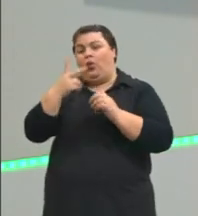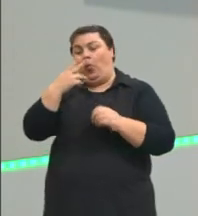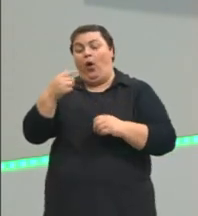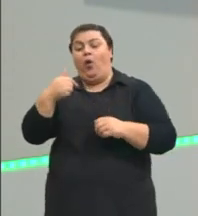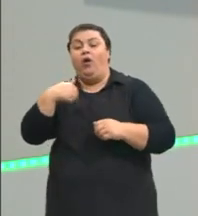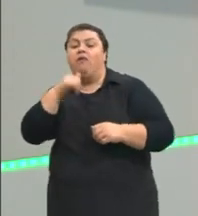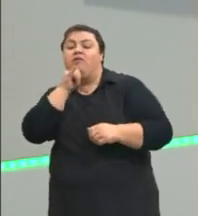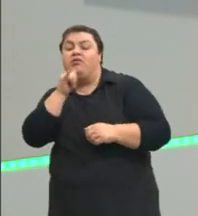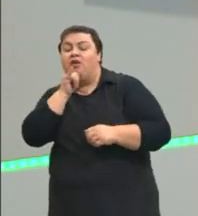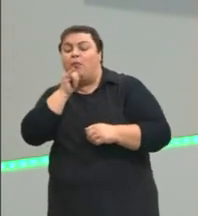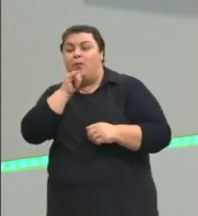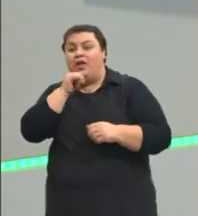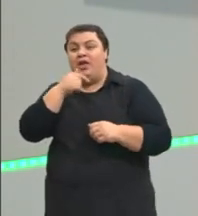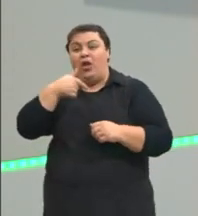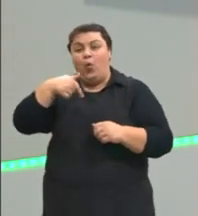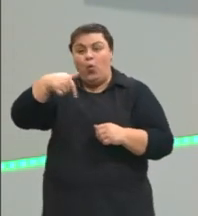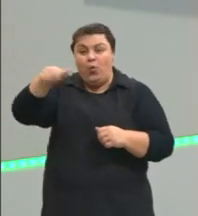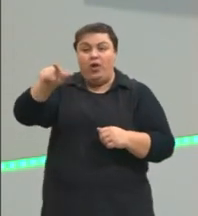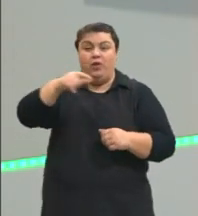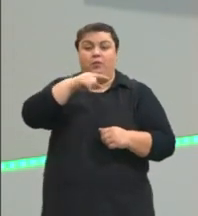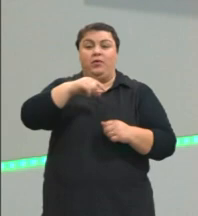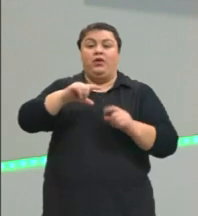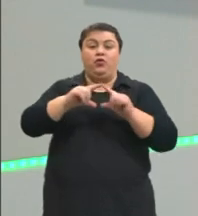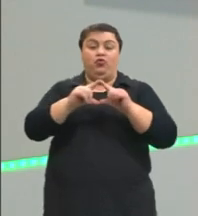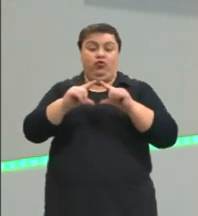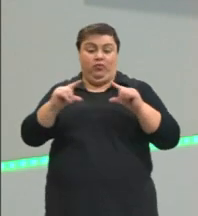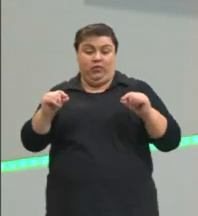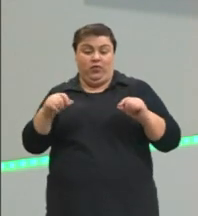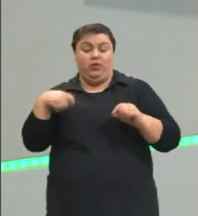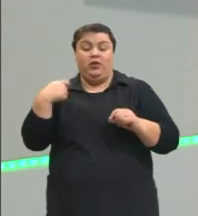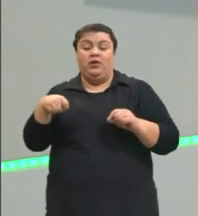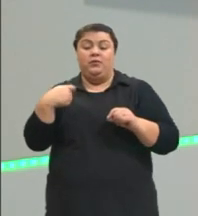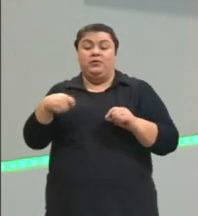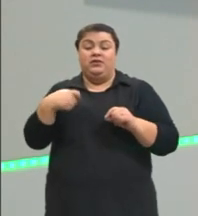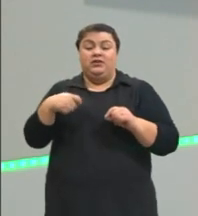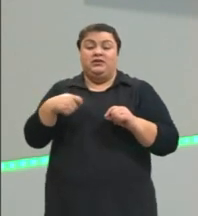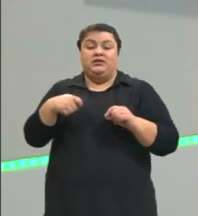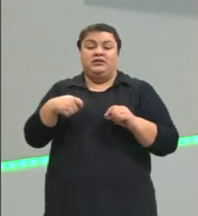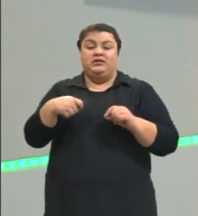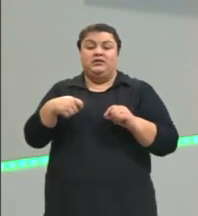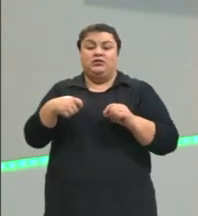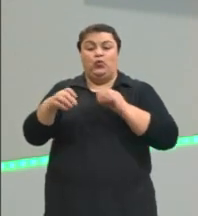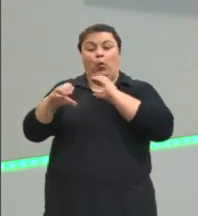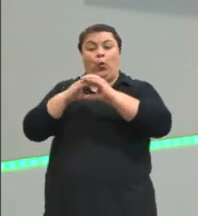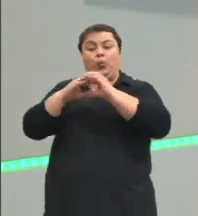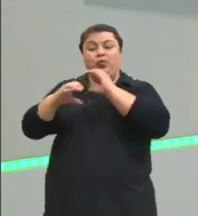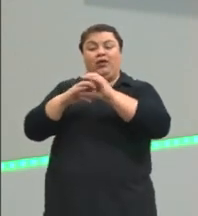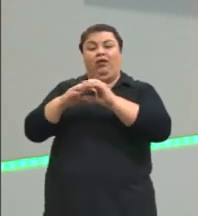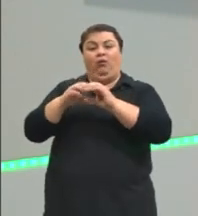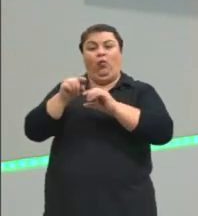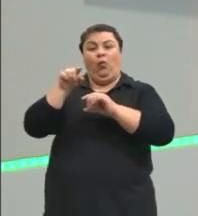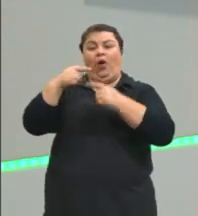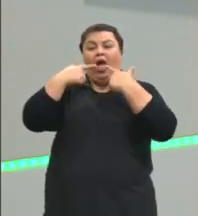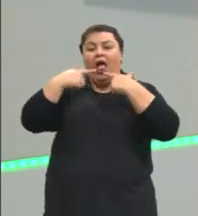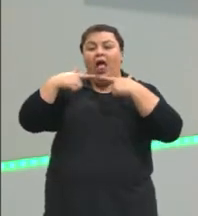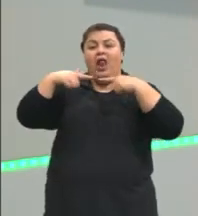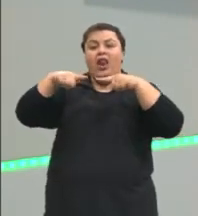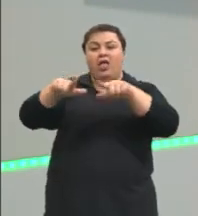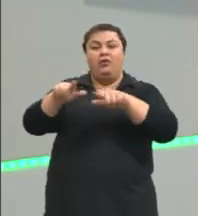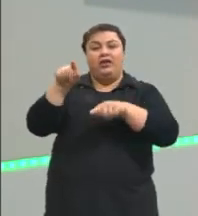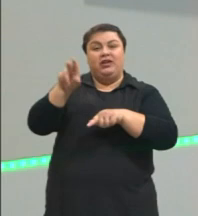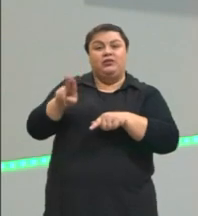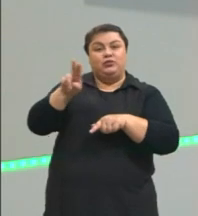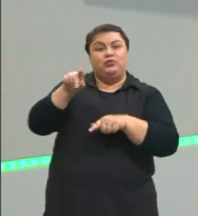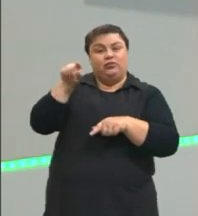comunicar, eu preciso partilhar o sistema de comunicação que é a língua que eles têm. Então, placas de trânsito